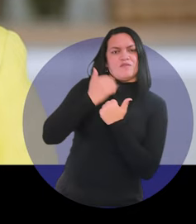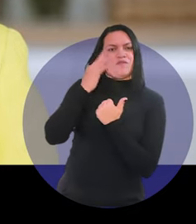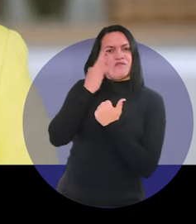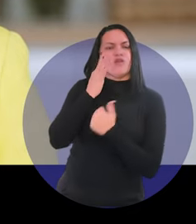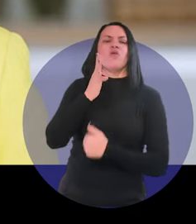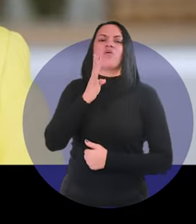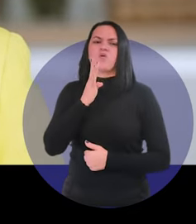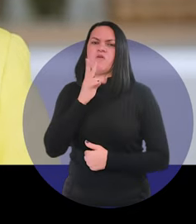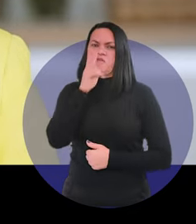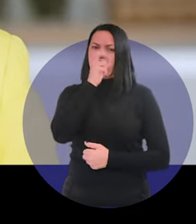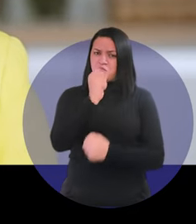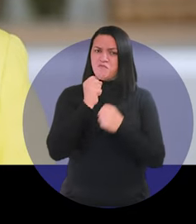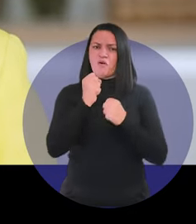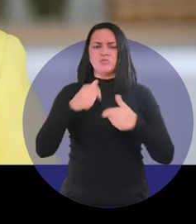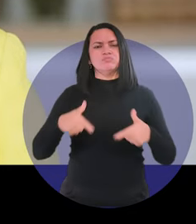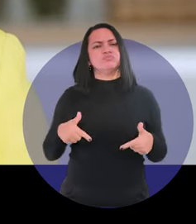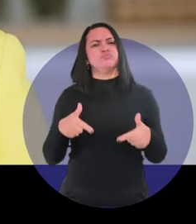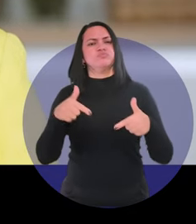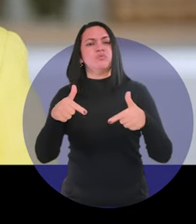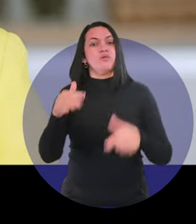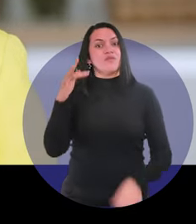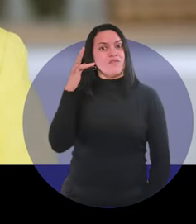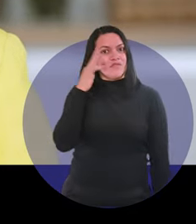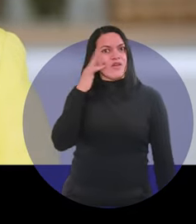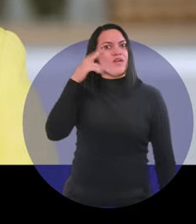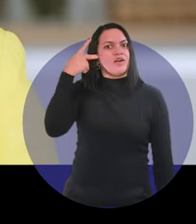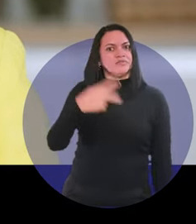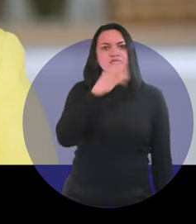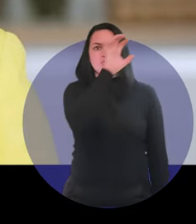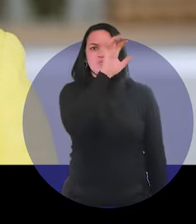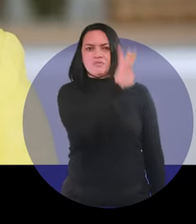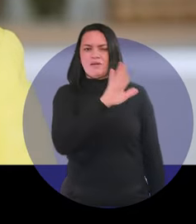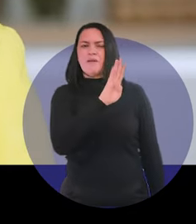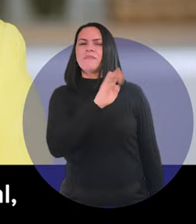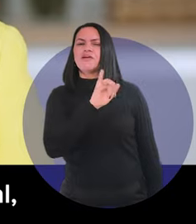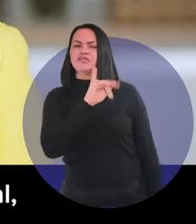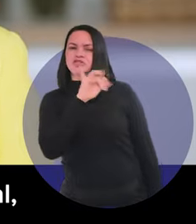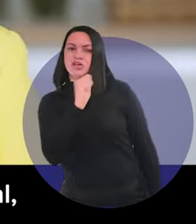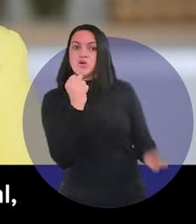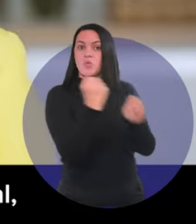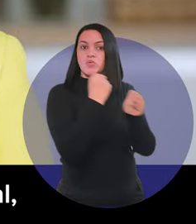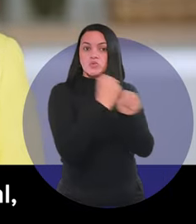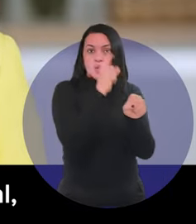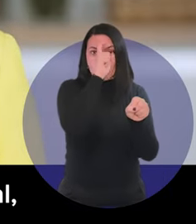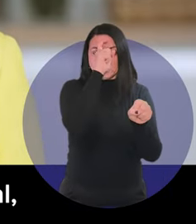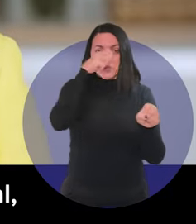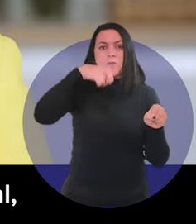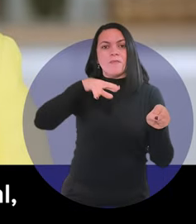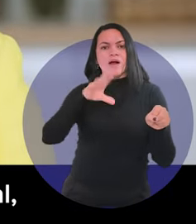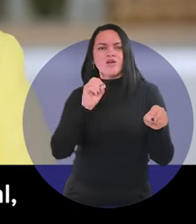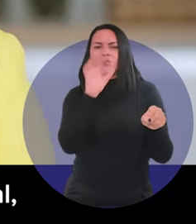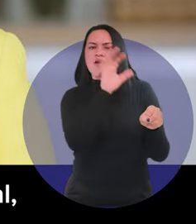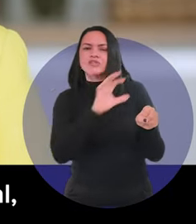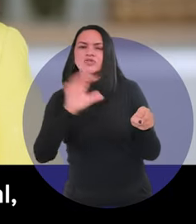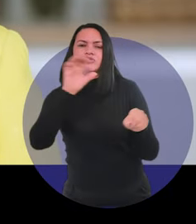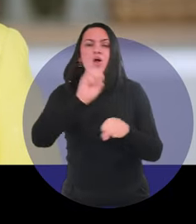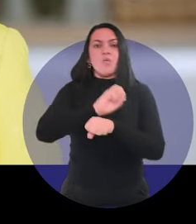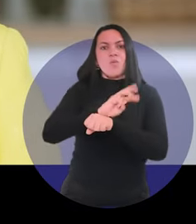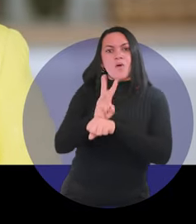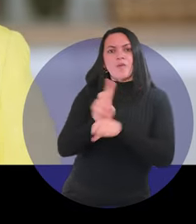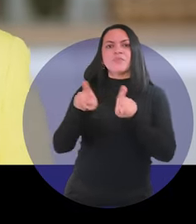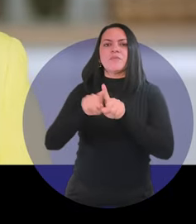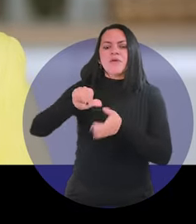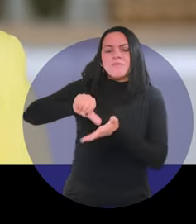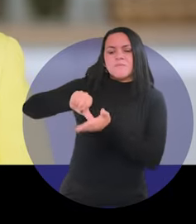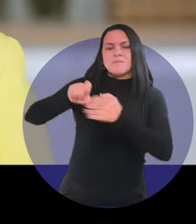suplente, reconheço a forte atuação de Flávio Dino na Baixada, como a construção do Hospital Macrorregional, a